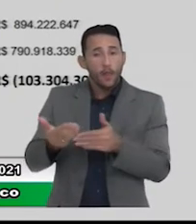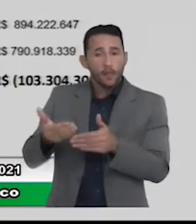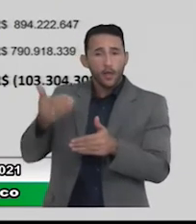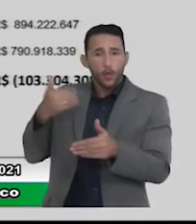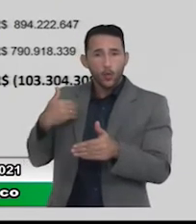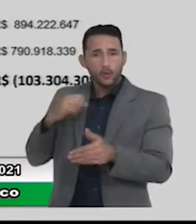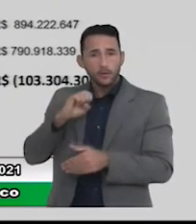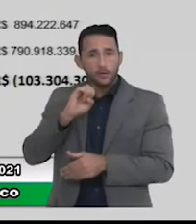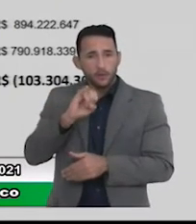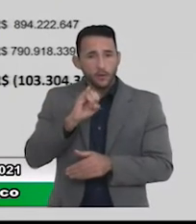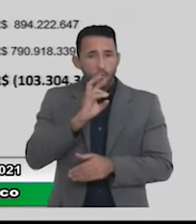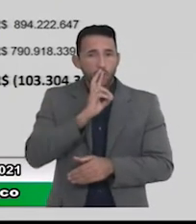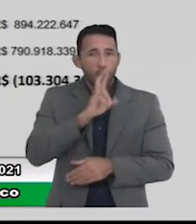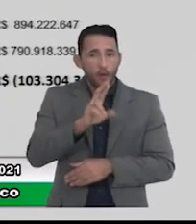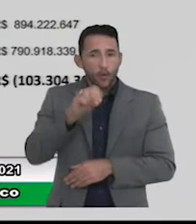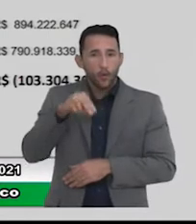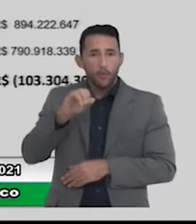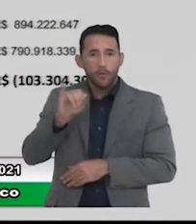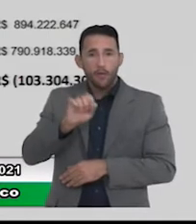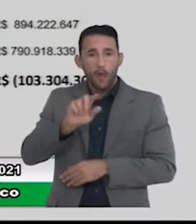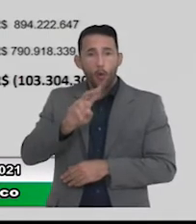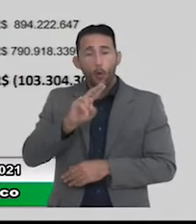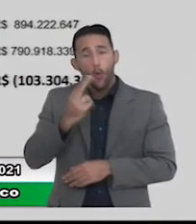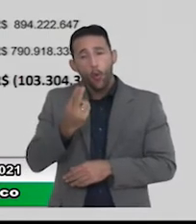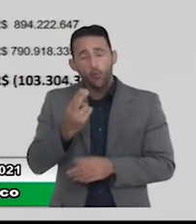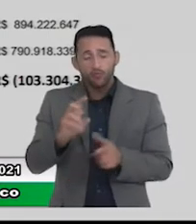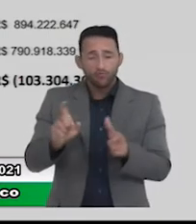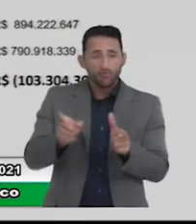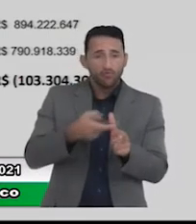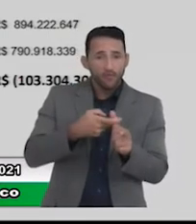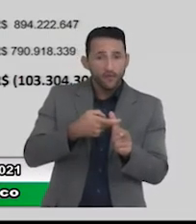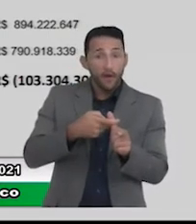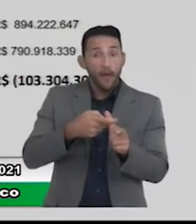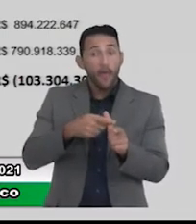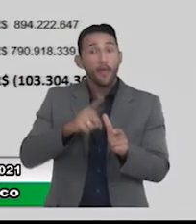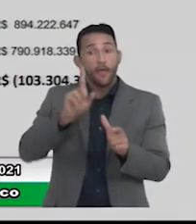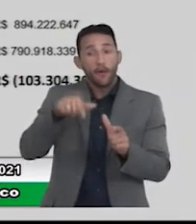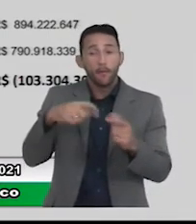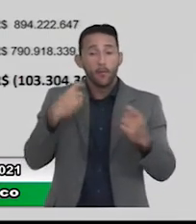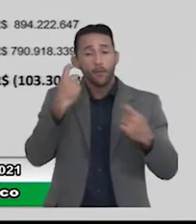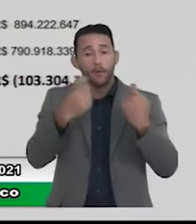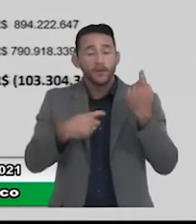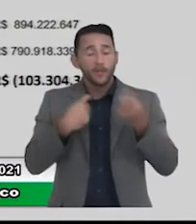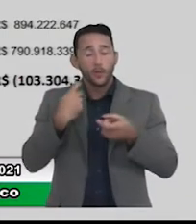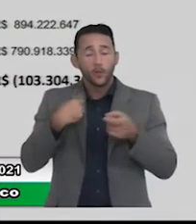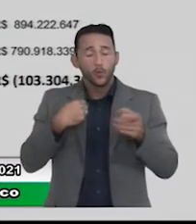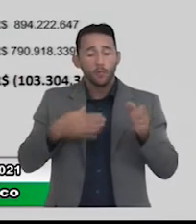nominal e a própria dívida em si era a preocupação na época que foi